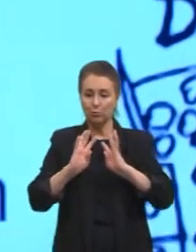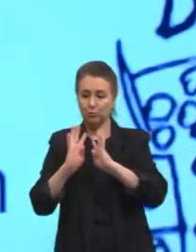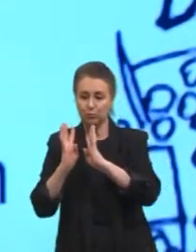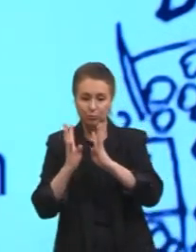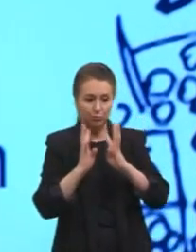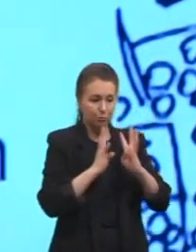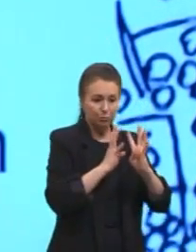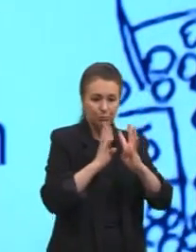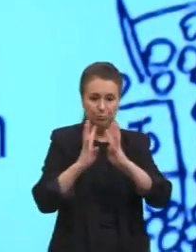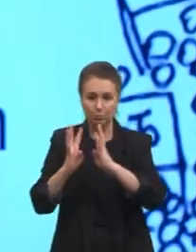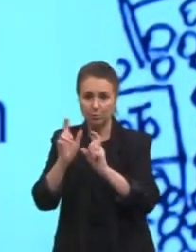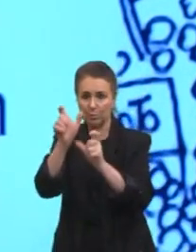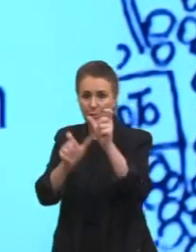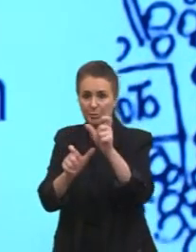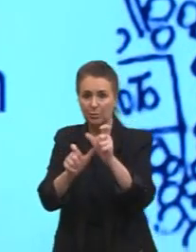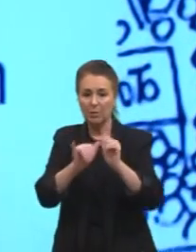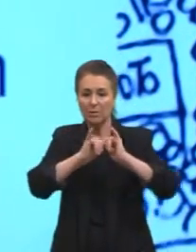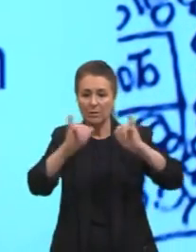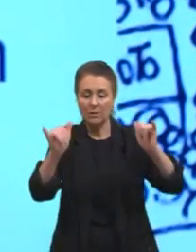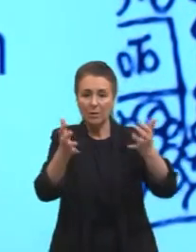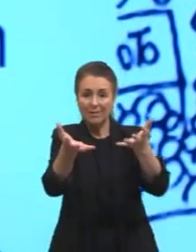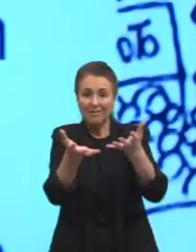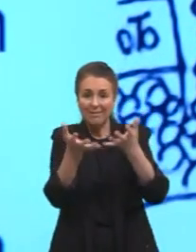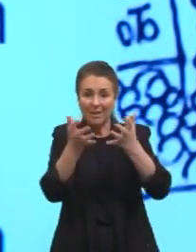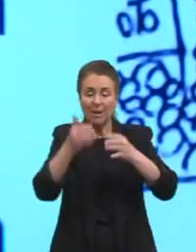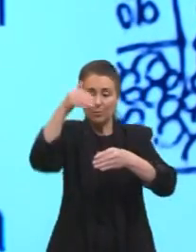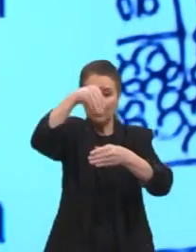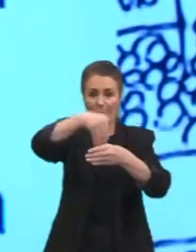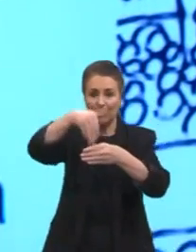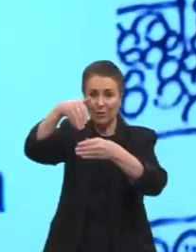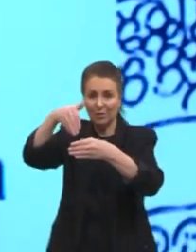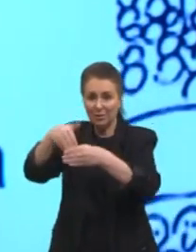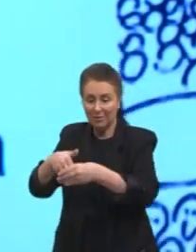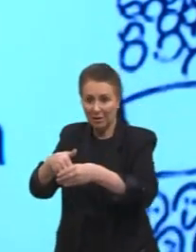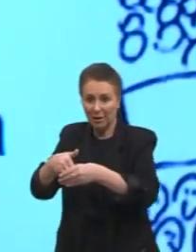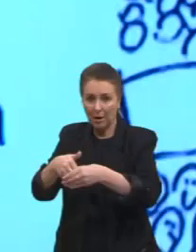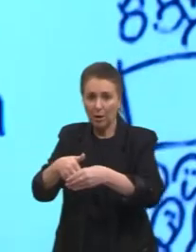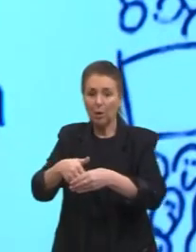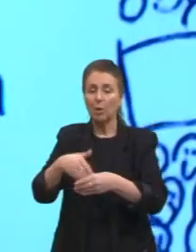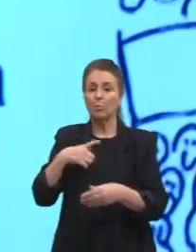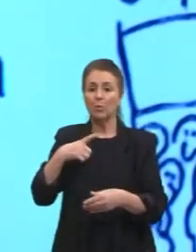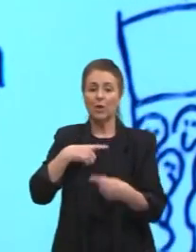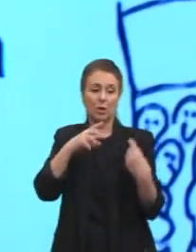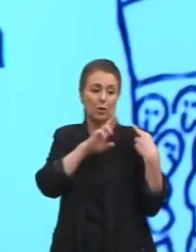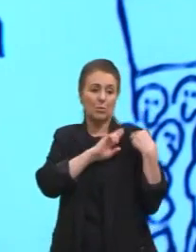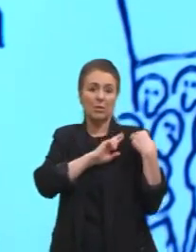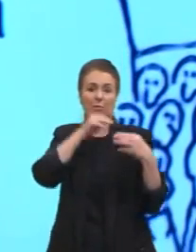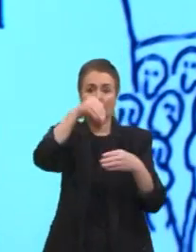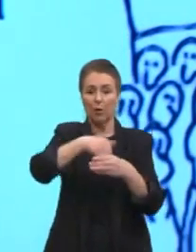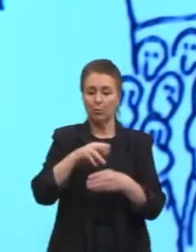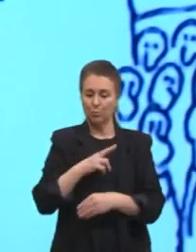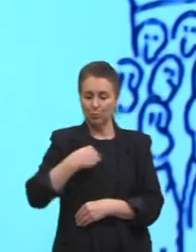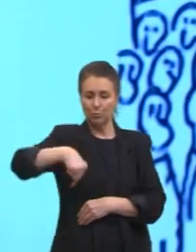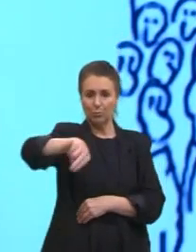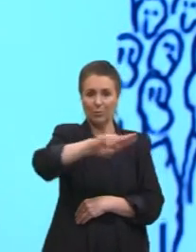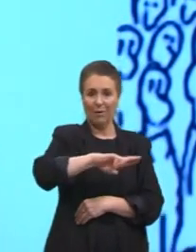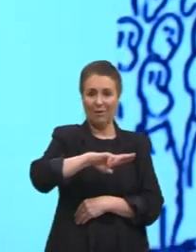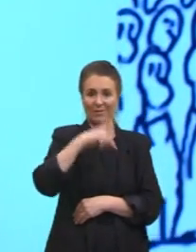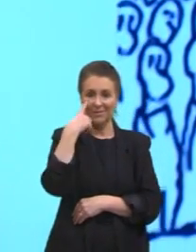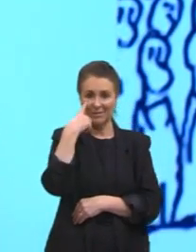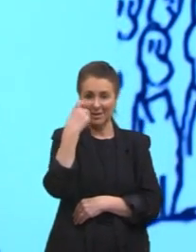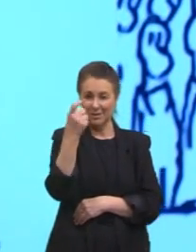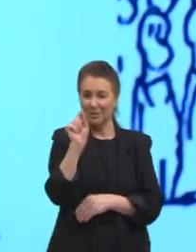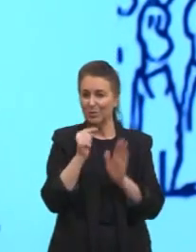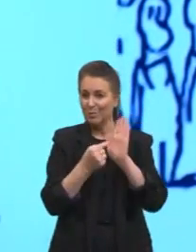dizendo, queremos votar, diretas já, o voto é nosso. Então, o é isso? Interessante que aqui mostra